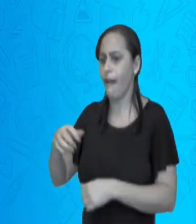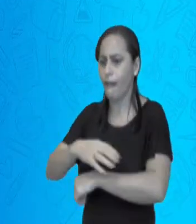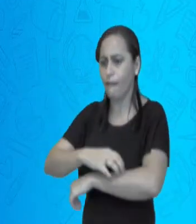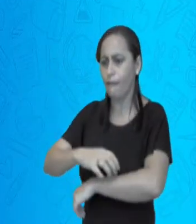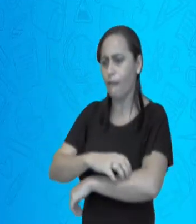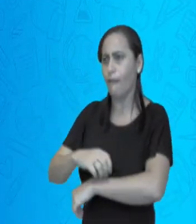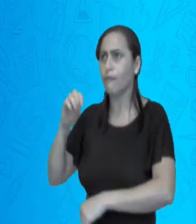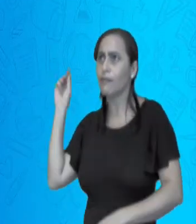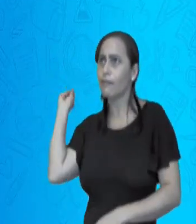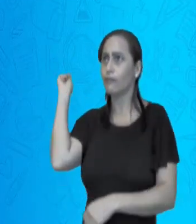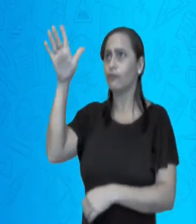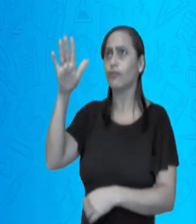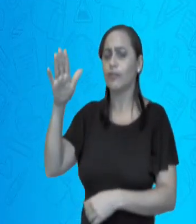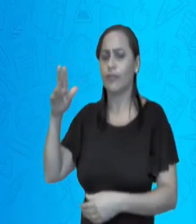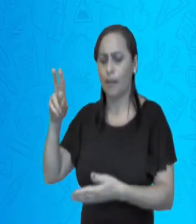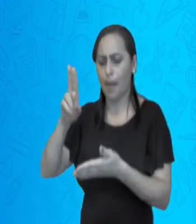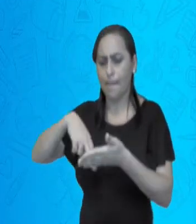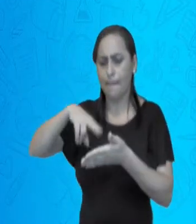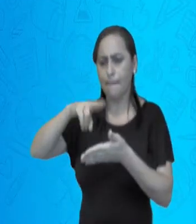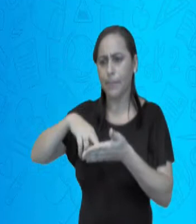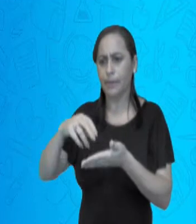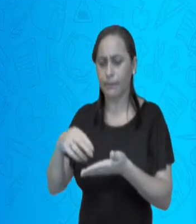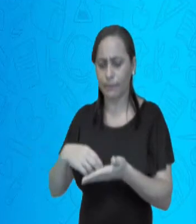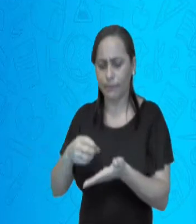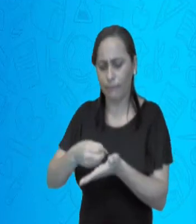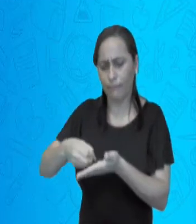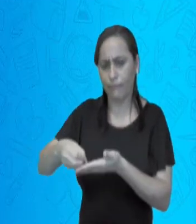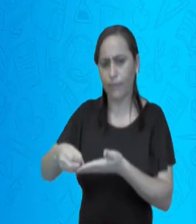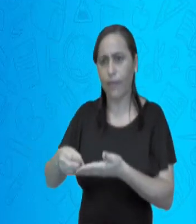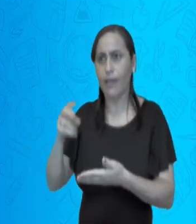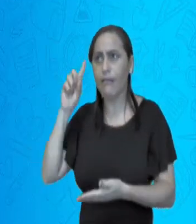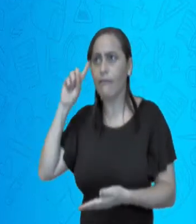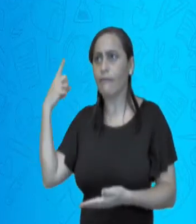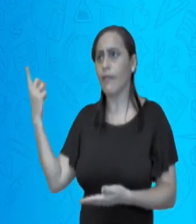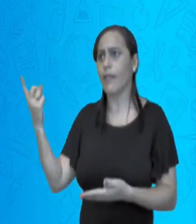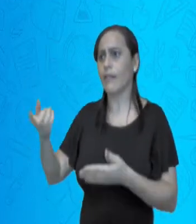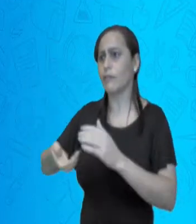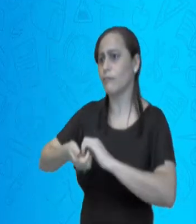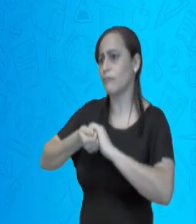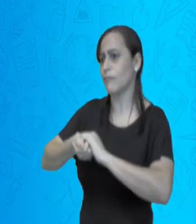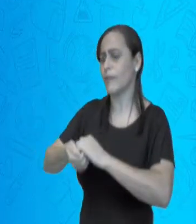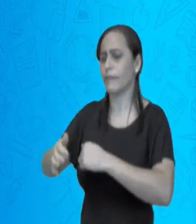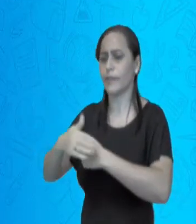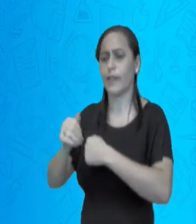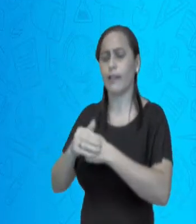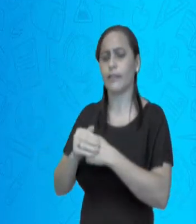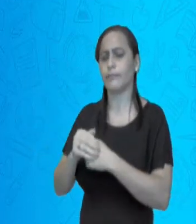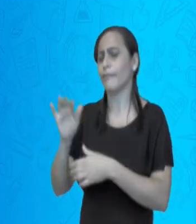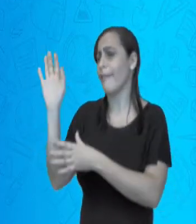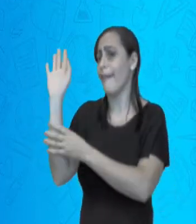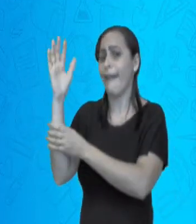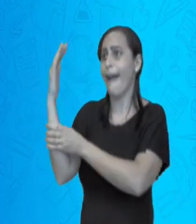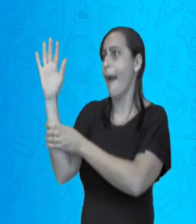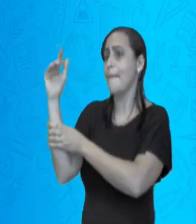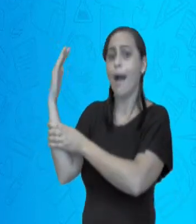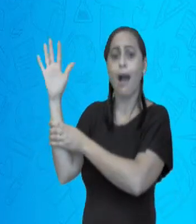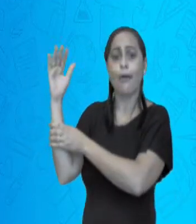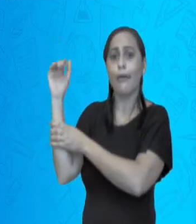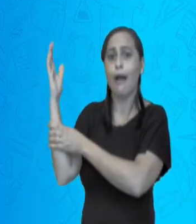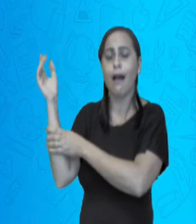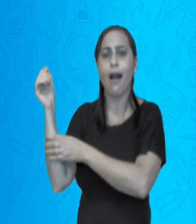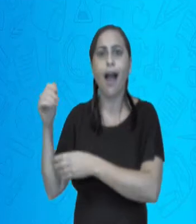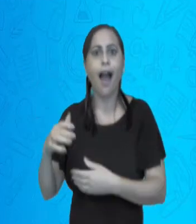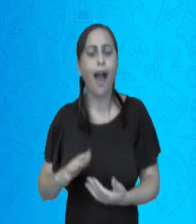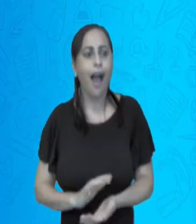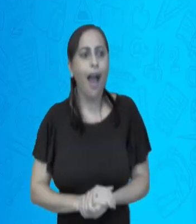atira, pinta, desenha e inventa, cumprimenta e faz carinho? É a mão. Ah, mas o pai